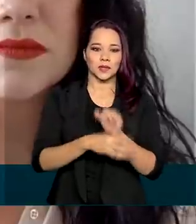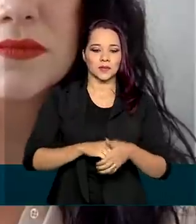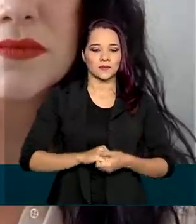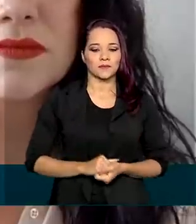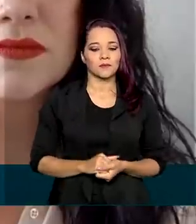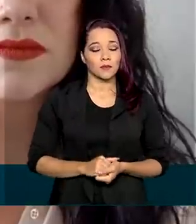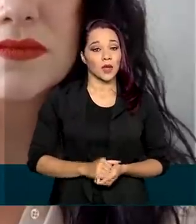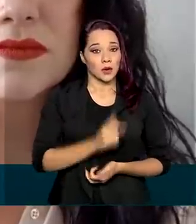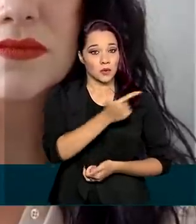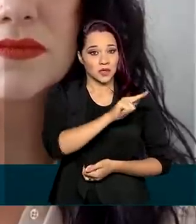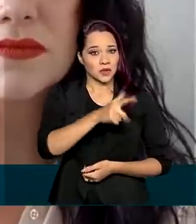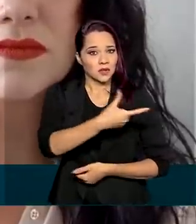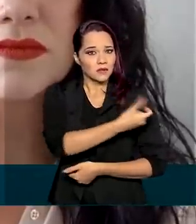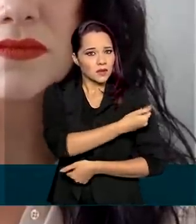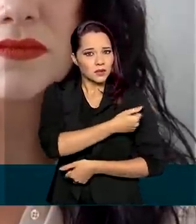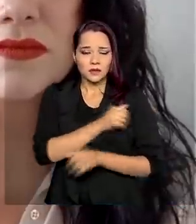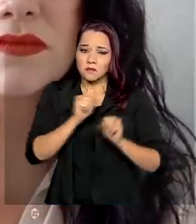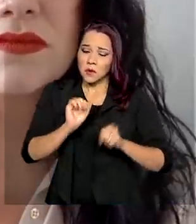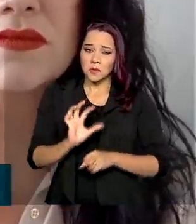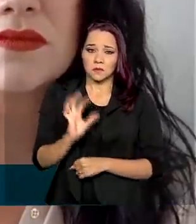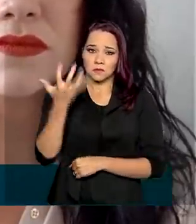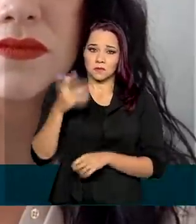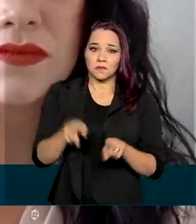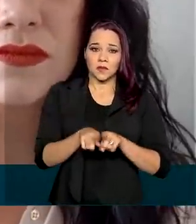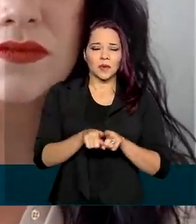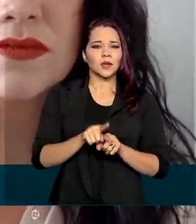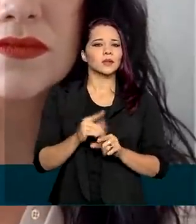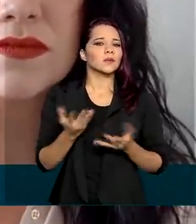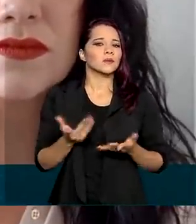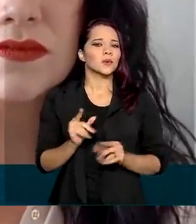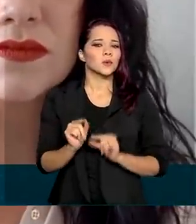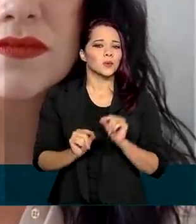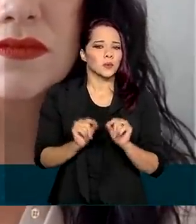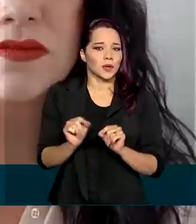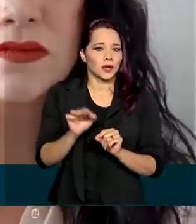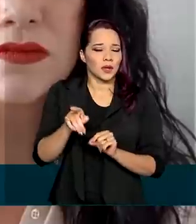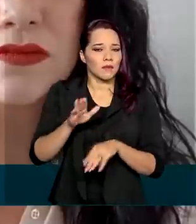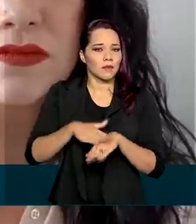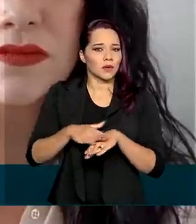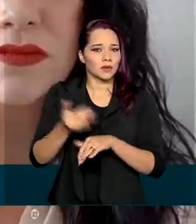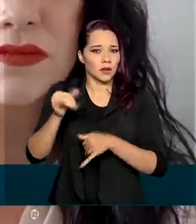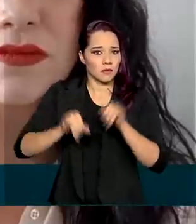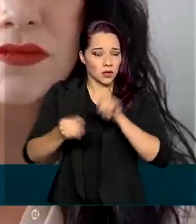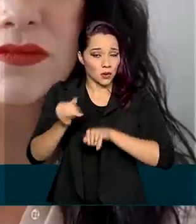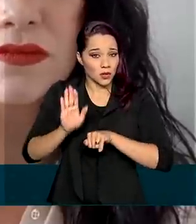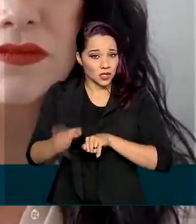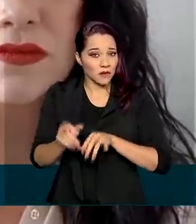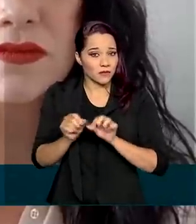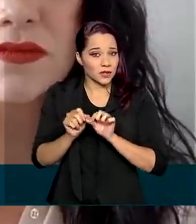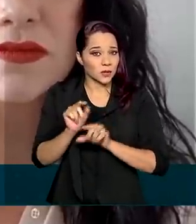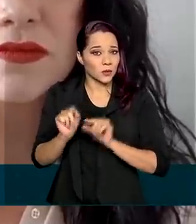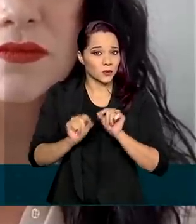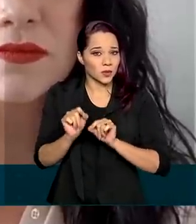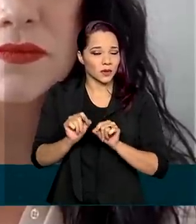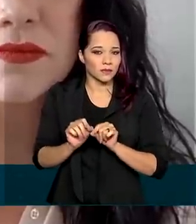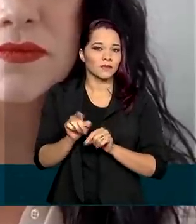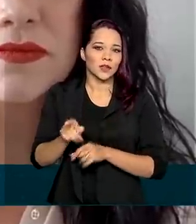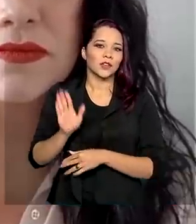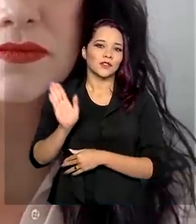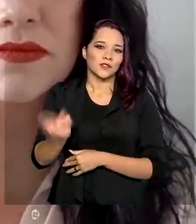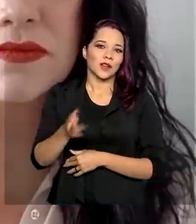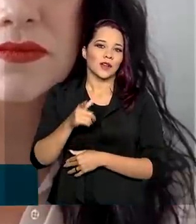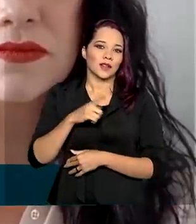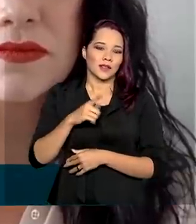Com as outras vacinas isso também pode acontecer. Então, o que parte desses laboratórios já estão fazendo? Eles já estão